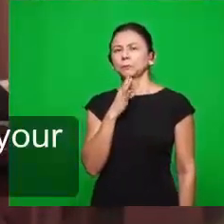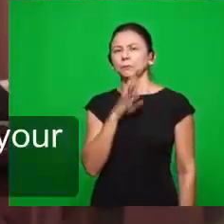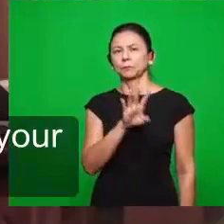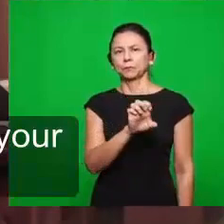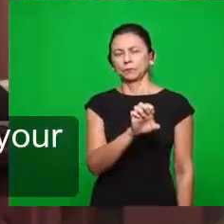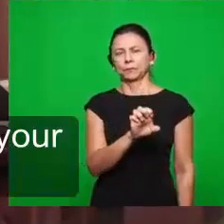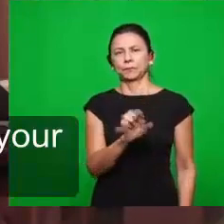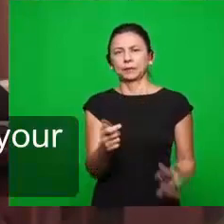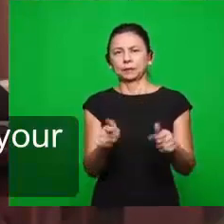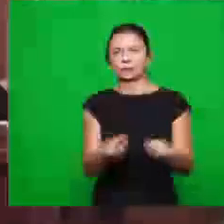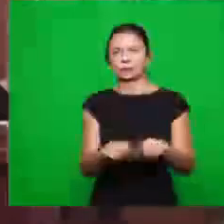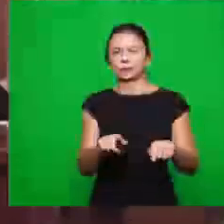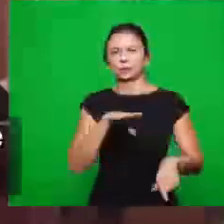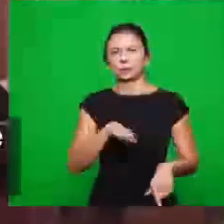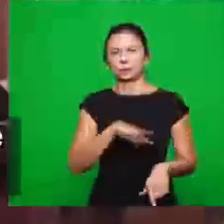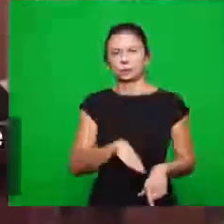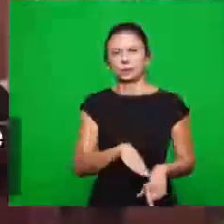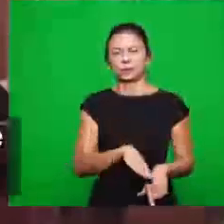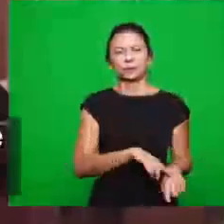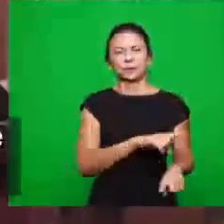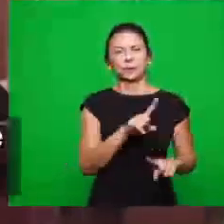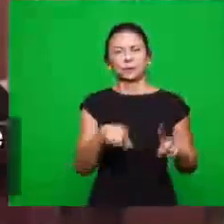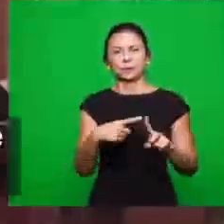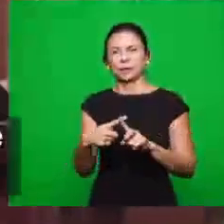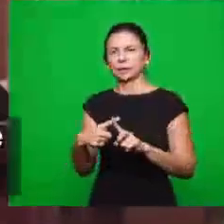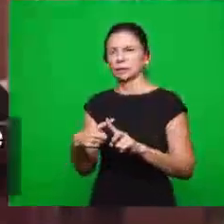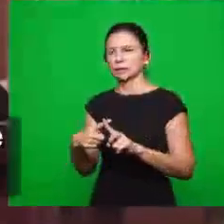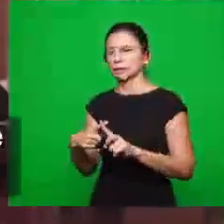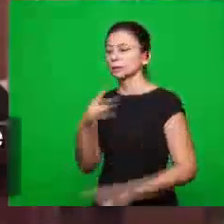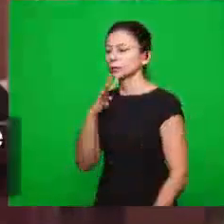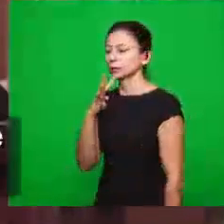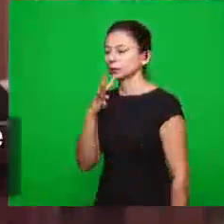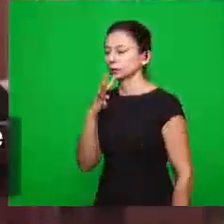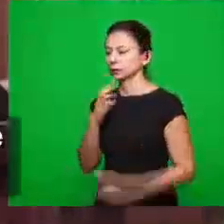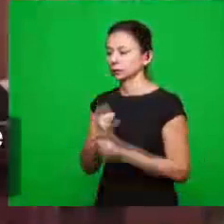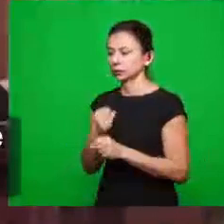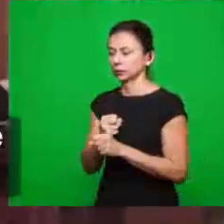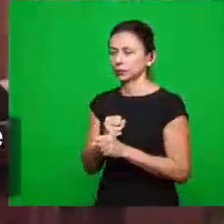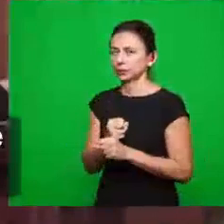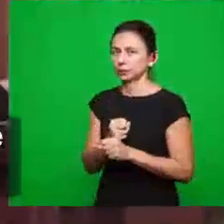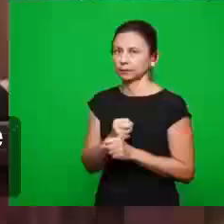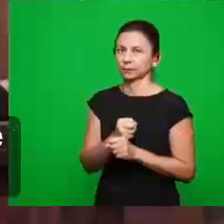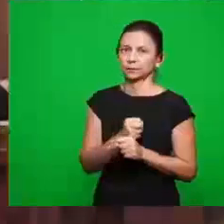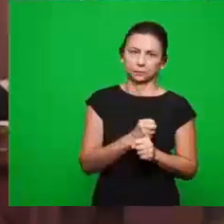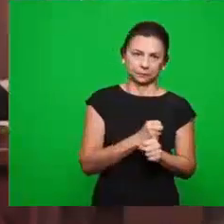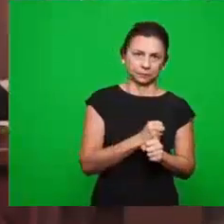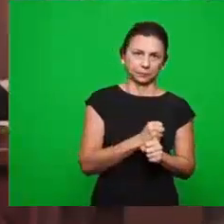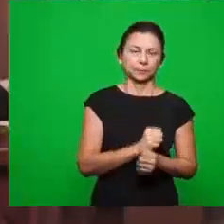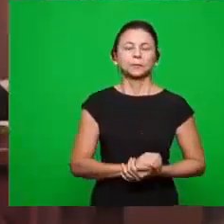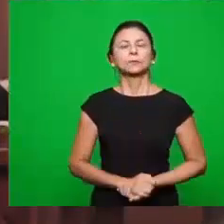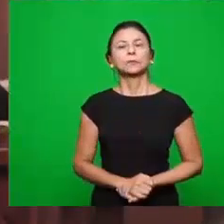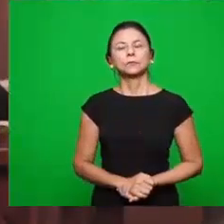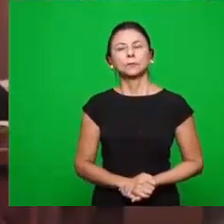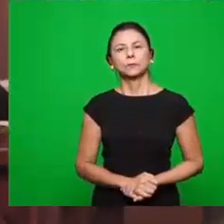conheço as tuas obras. Meus irmãos, então, um detalhe. Por quê? Porque logo no começo, lá,